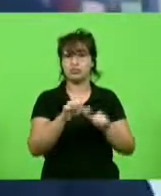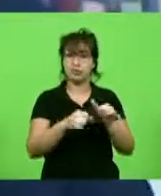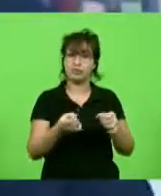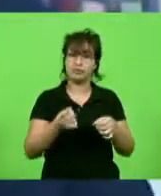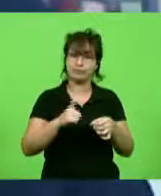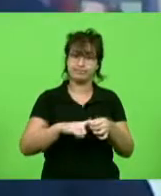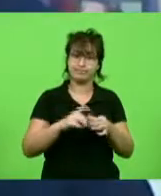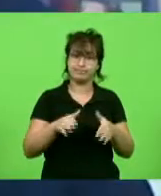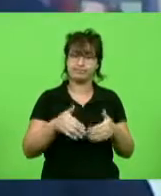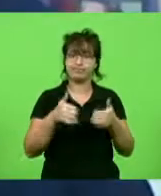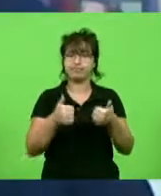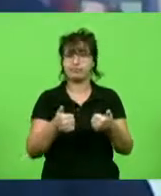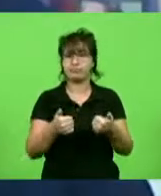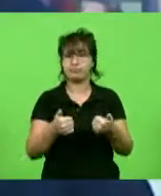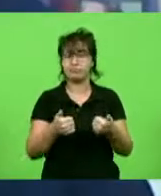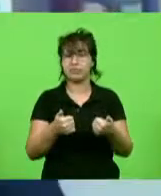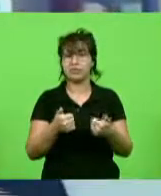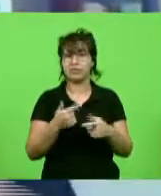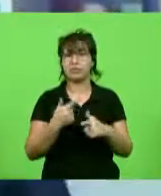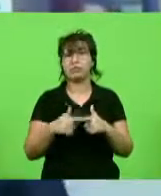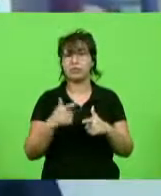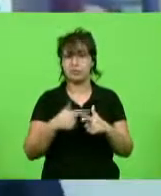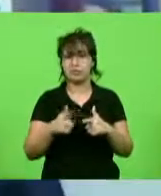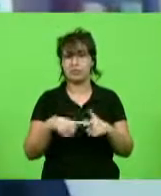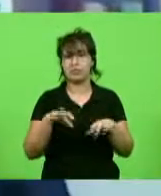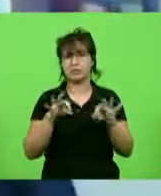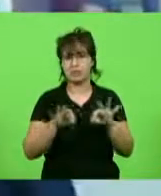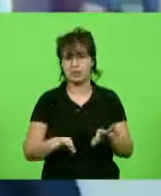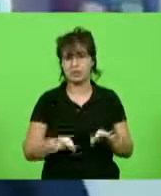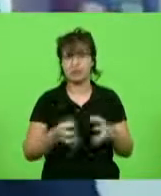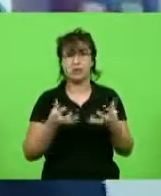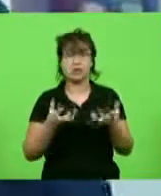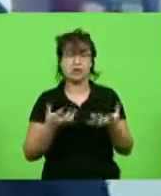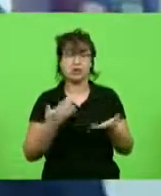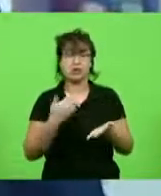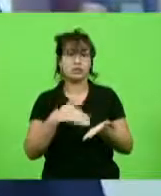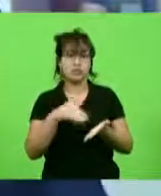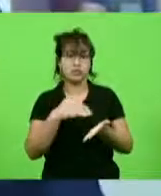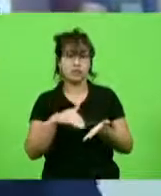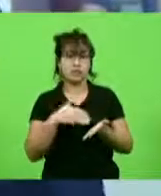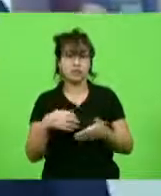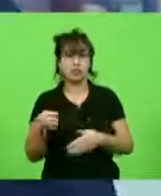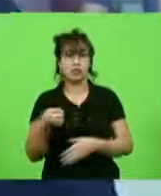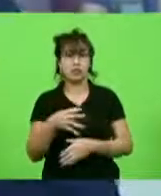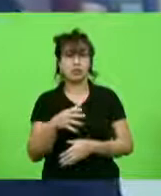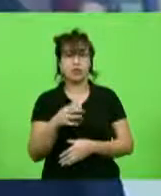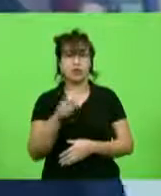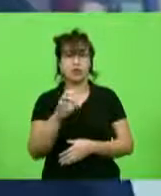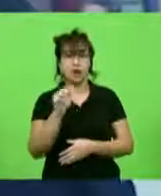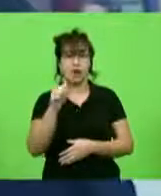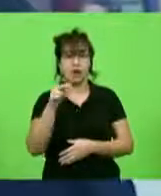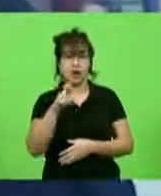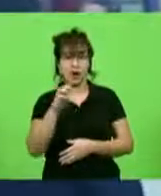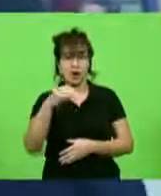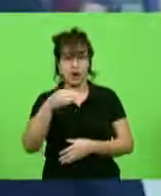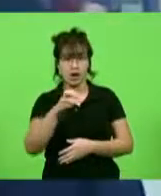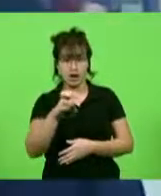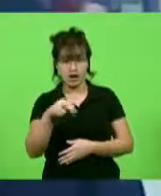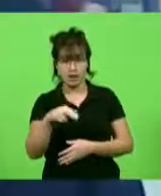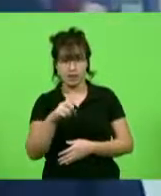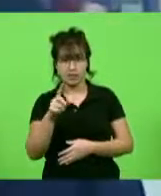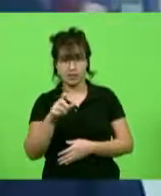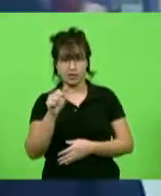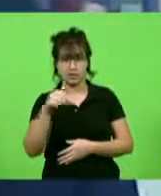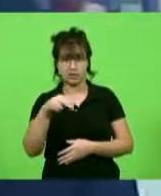Catarina, isso é um desastre, certo? Espero que a nova secretária de saúde, deputada Carme Zanotto, enxergue isso até porque eu vou